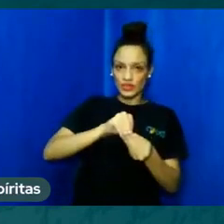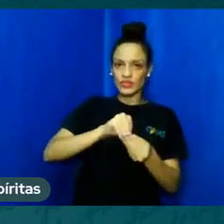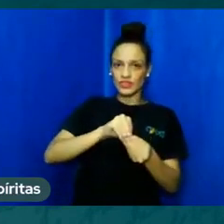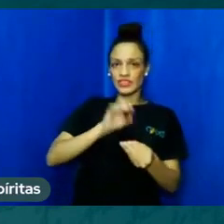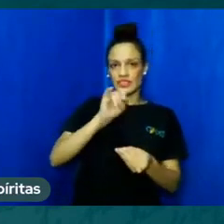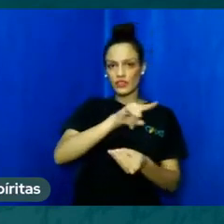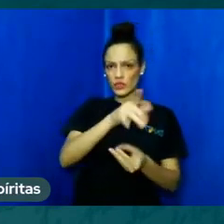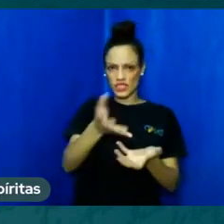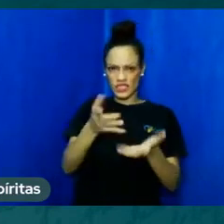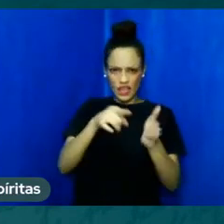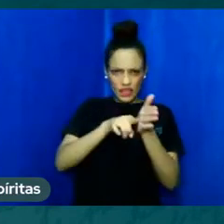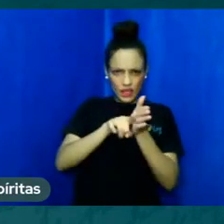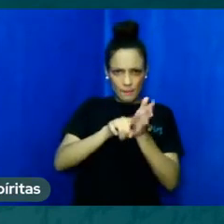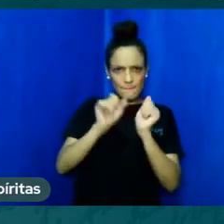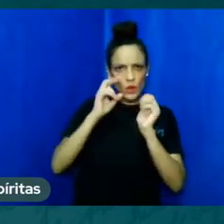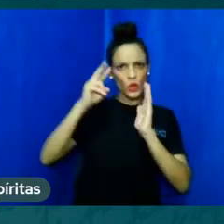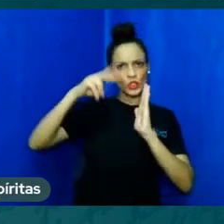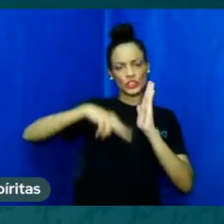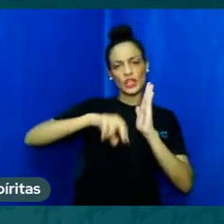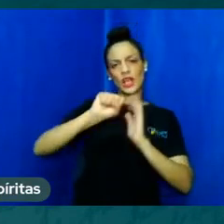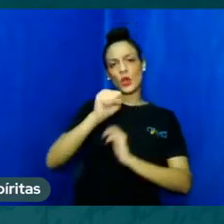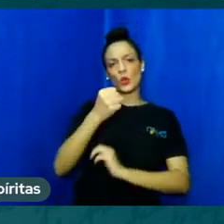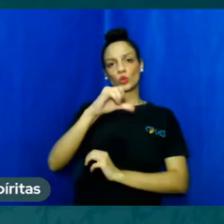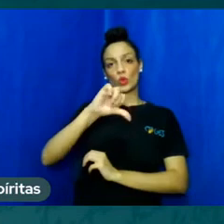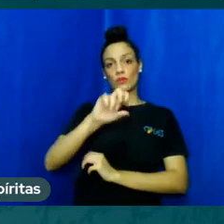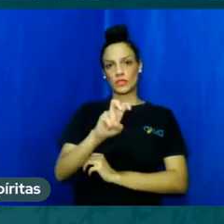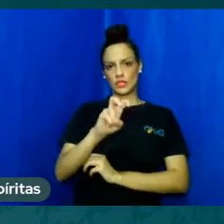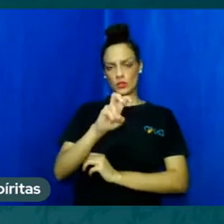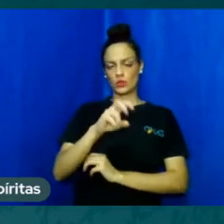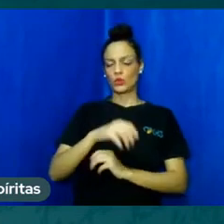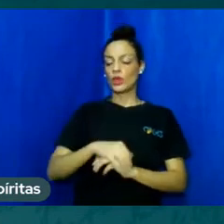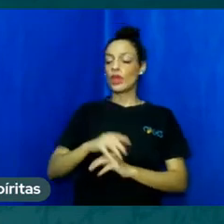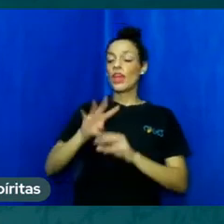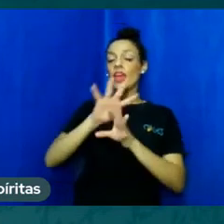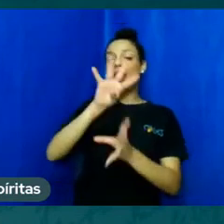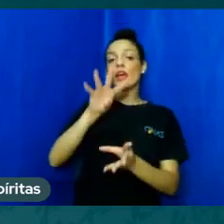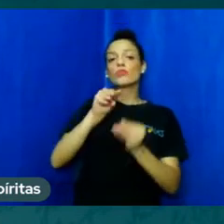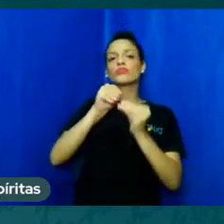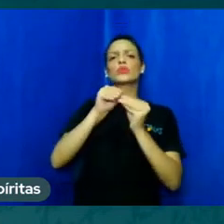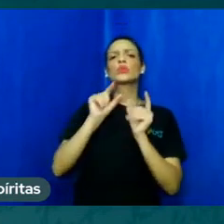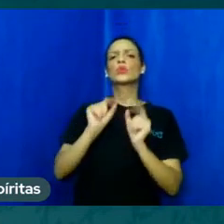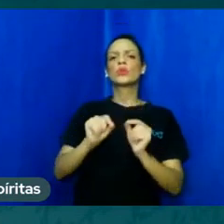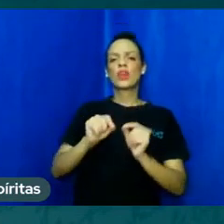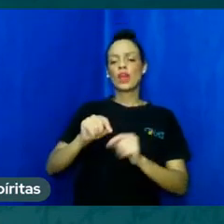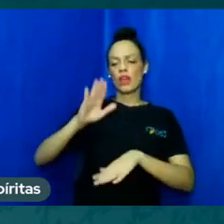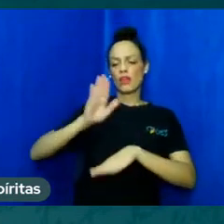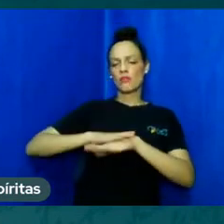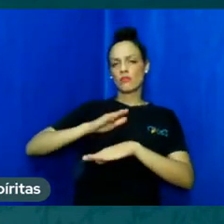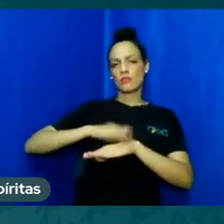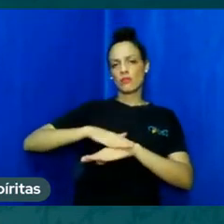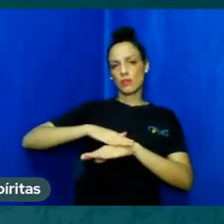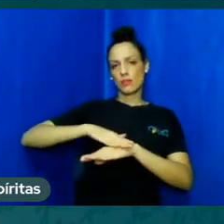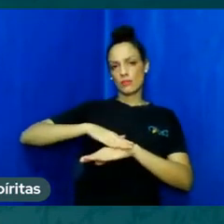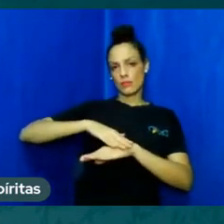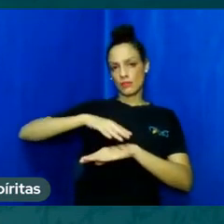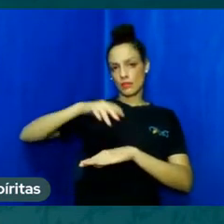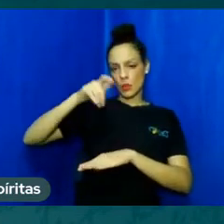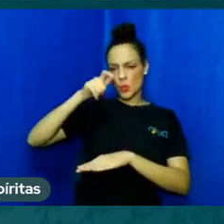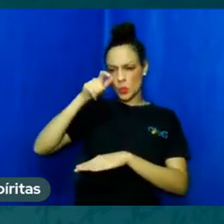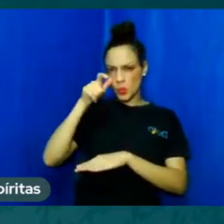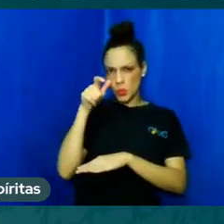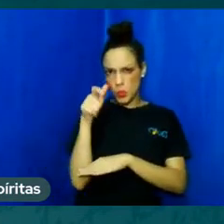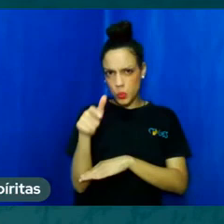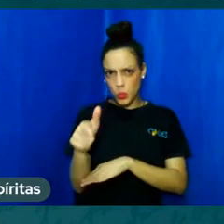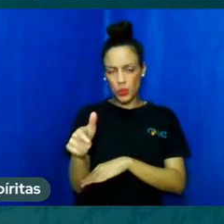espíritos resumem que é o interesse pessoal. Que o verdadeiro desinteresse é uma coisa tão